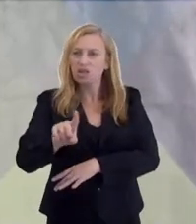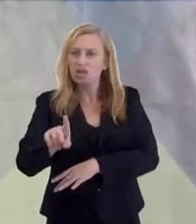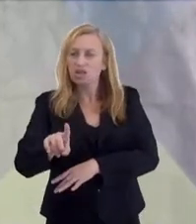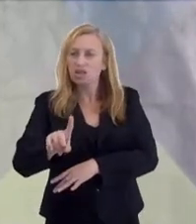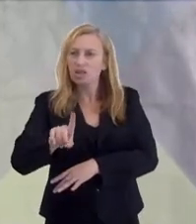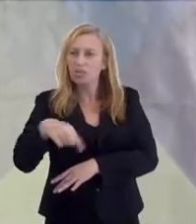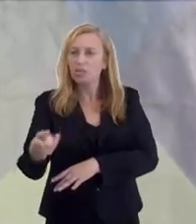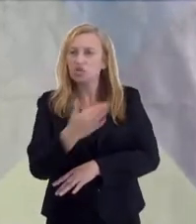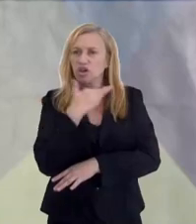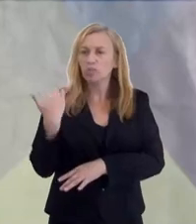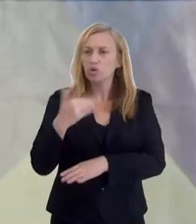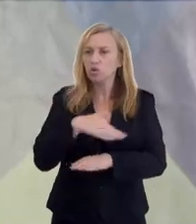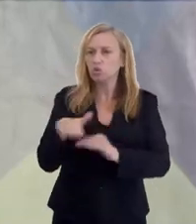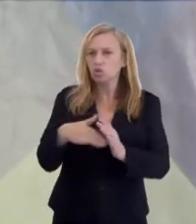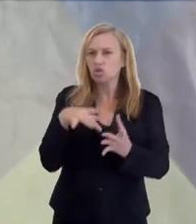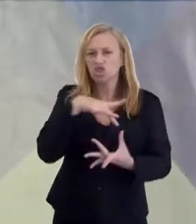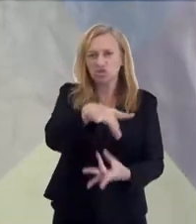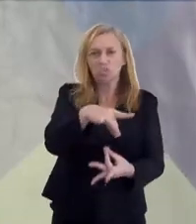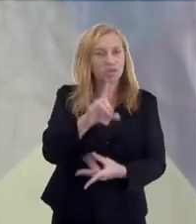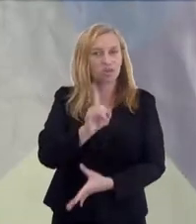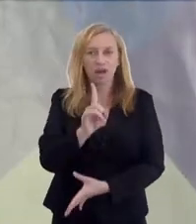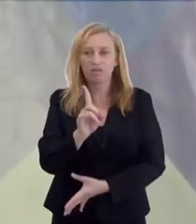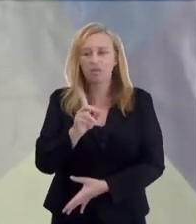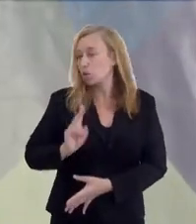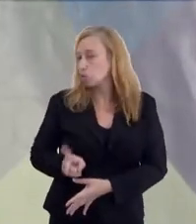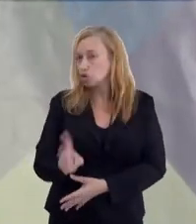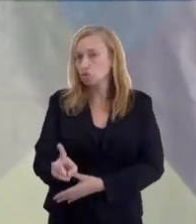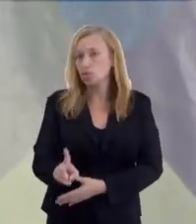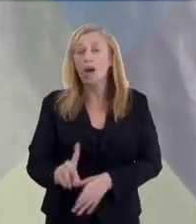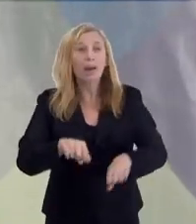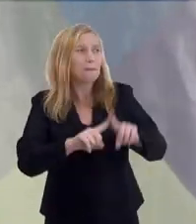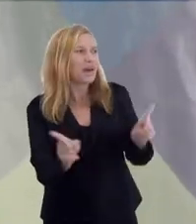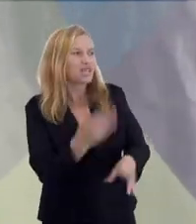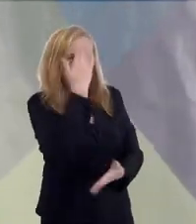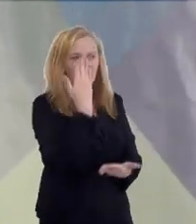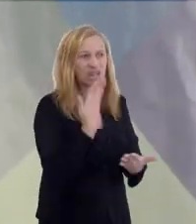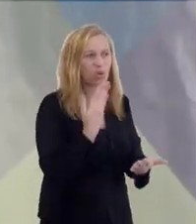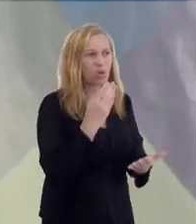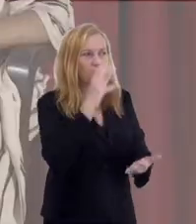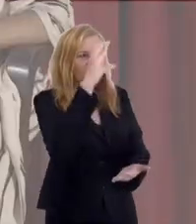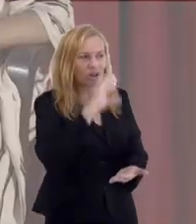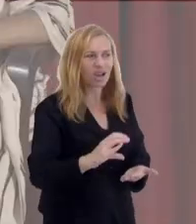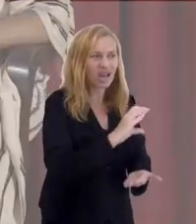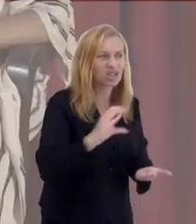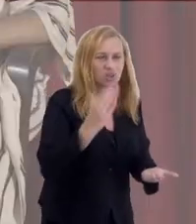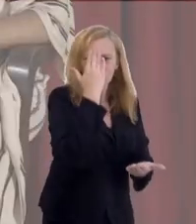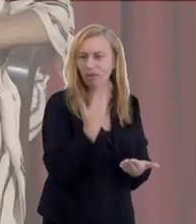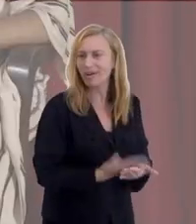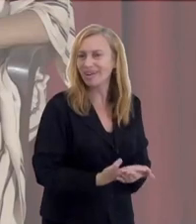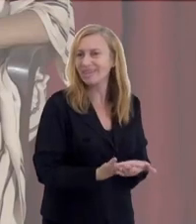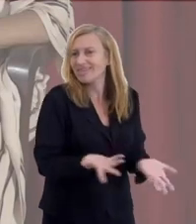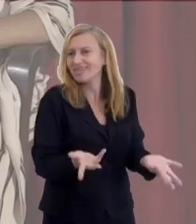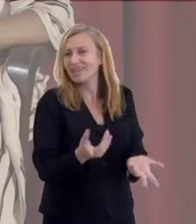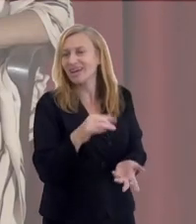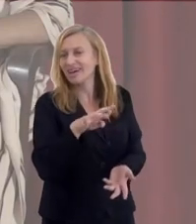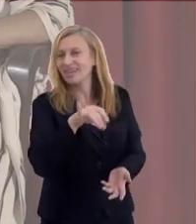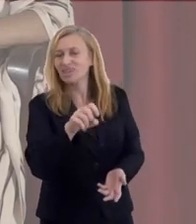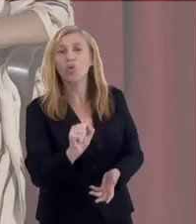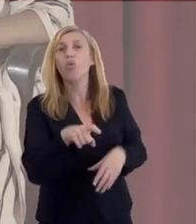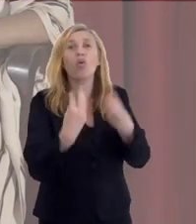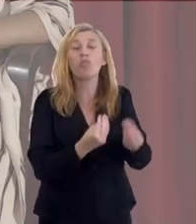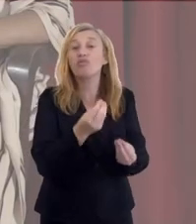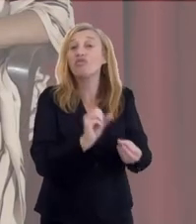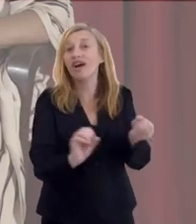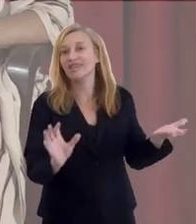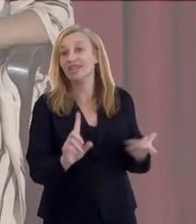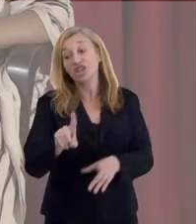lado, todo mundo se torna espírita. Não, você continua com as suas crenças. Aí alguém pode perguntar, mas aí o católico não acredita na reencarnação, como é